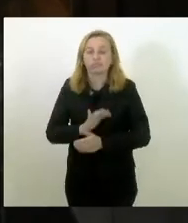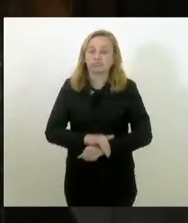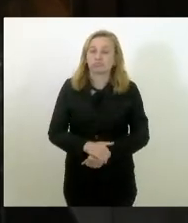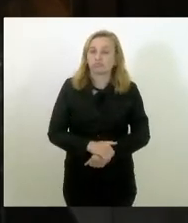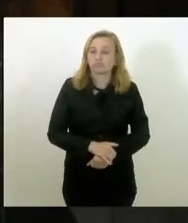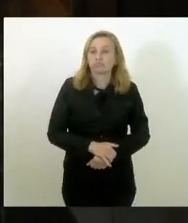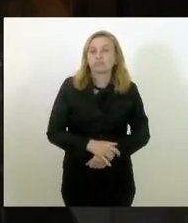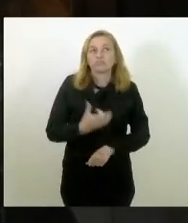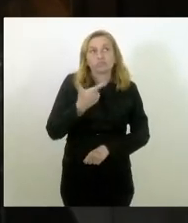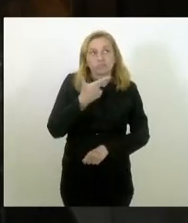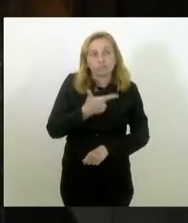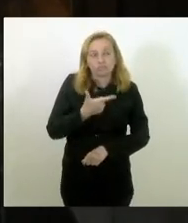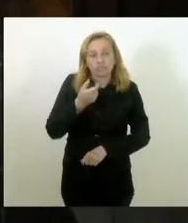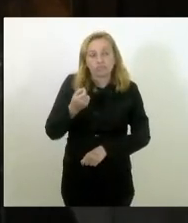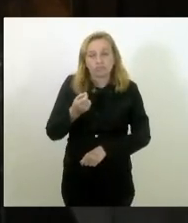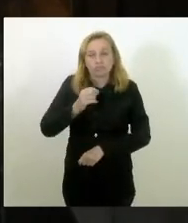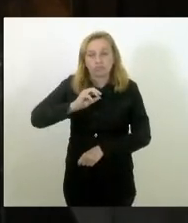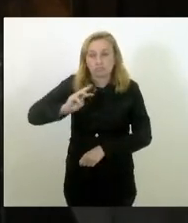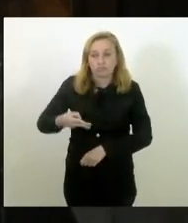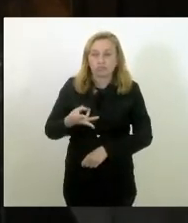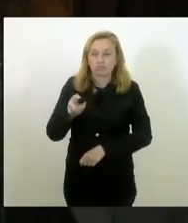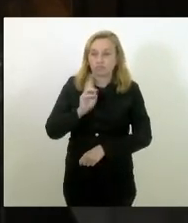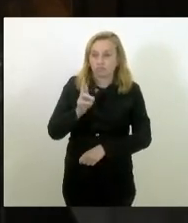são 200 milhões de reais.